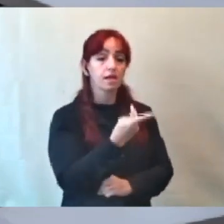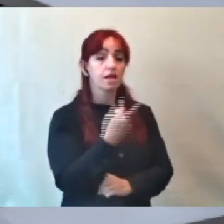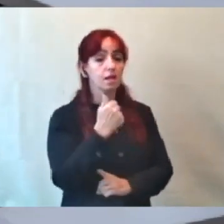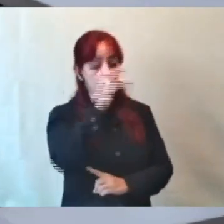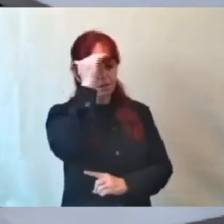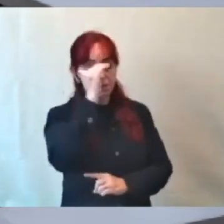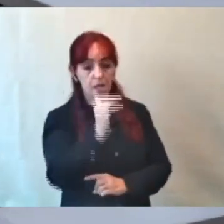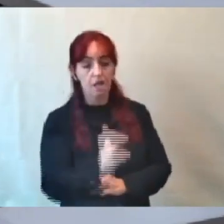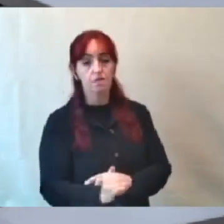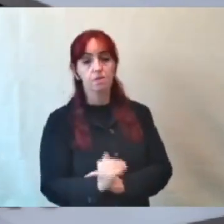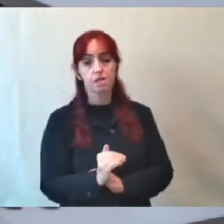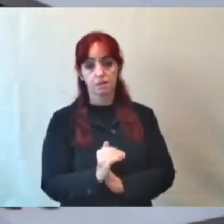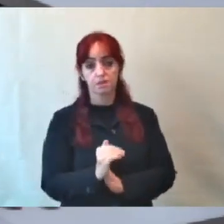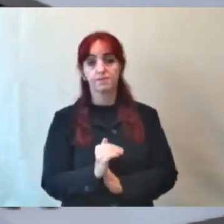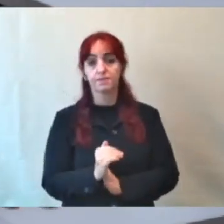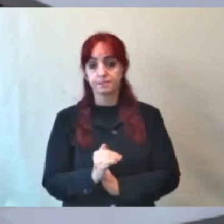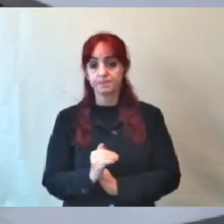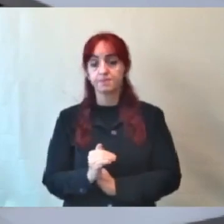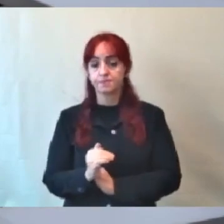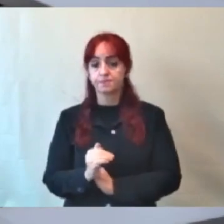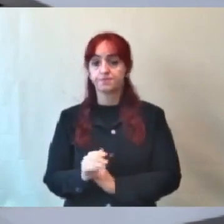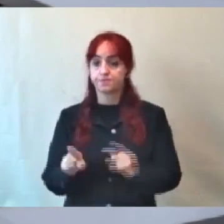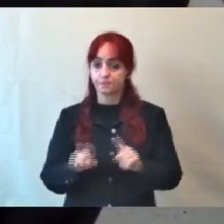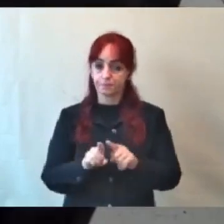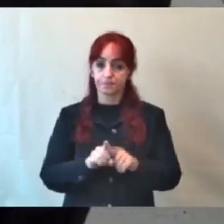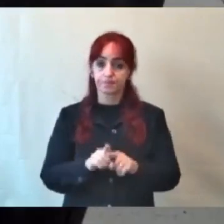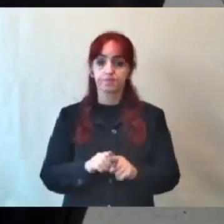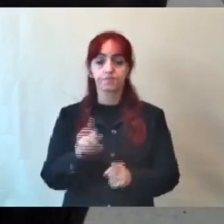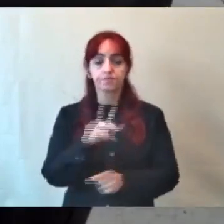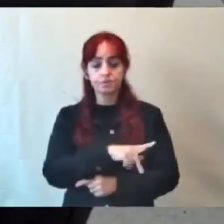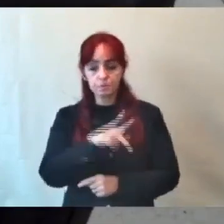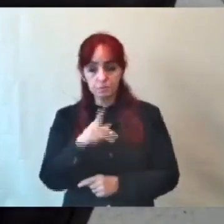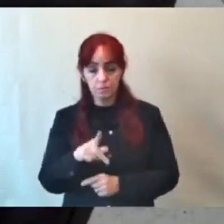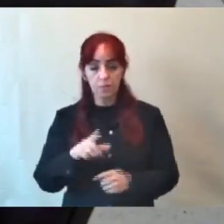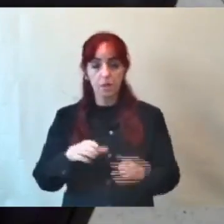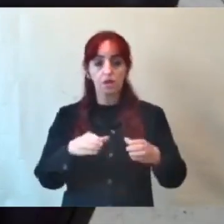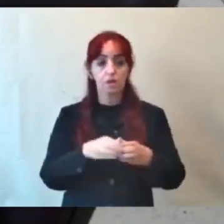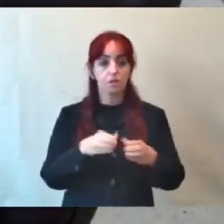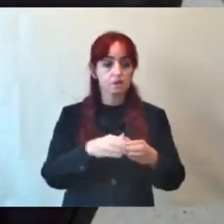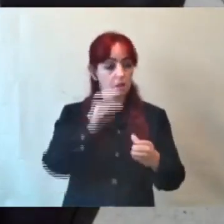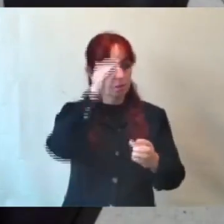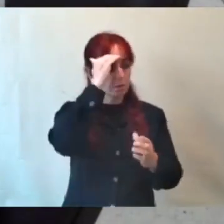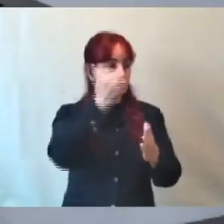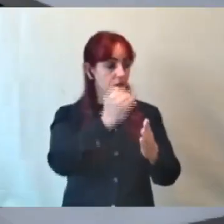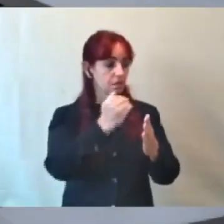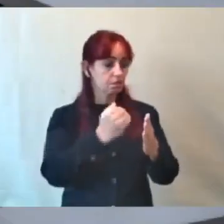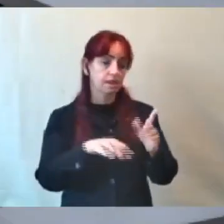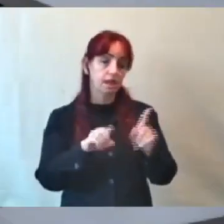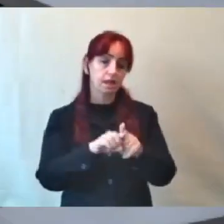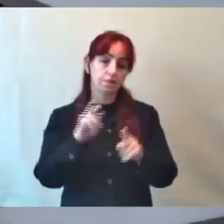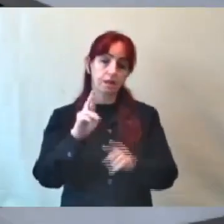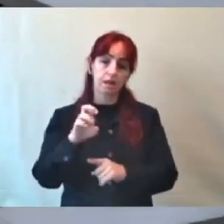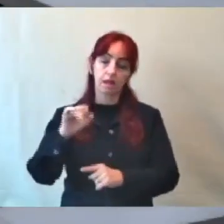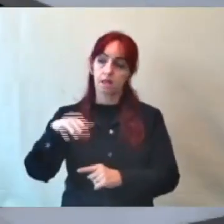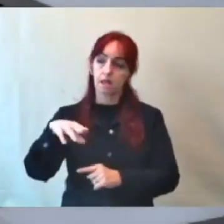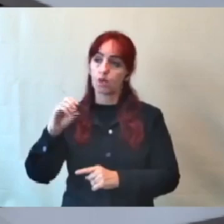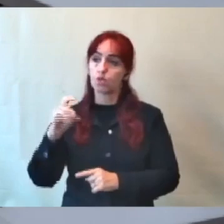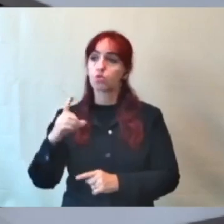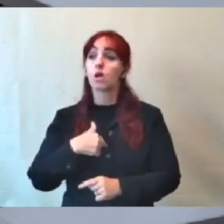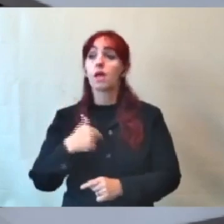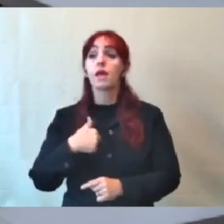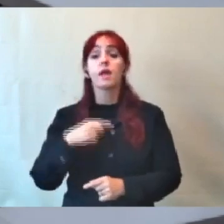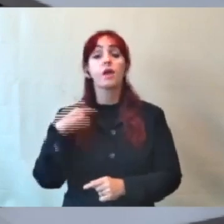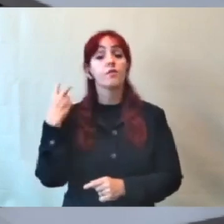a presidente dessa comissão, Marcela Tropa, vereador Jorge Santo, Reinaldo Gomes, Ciro Pereira, eu, vereador, Gilson